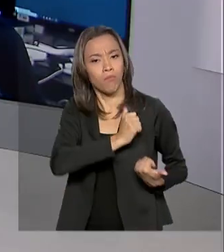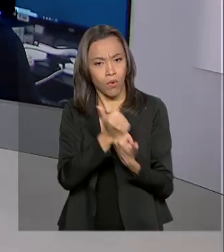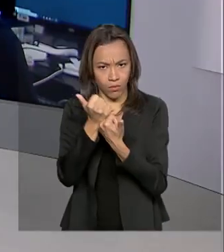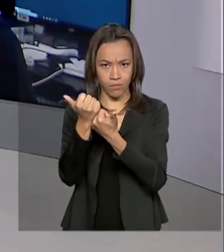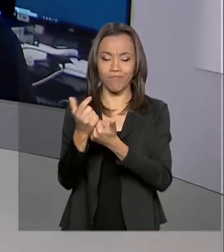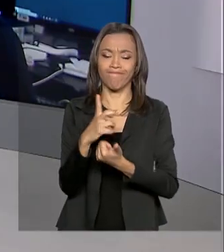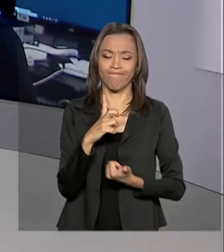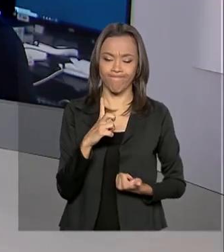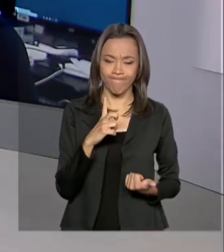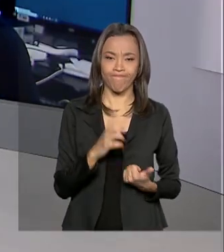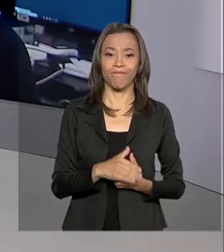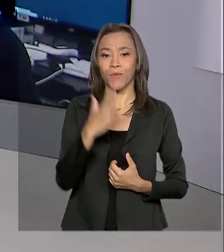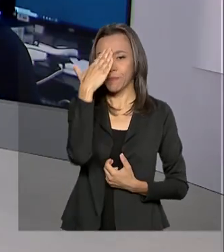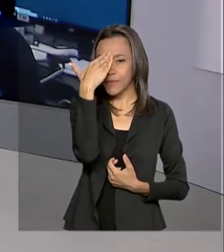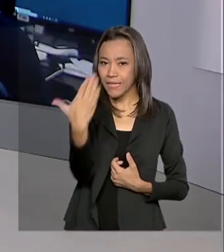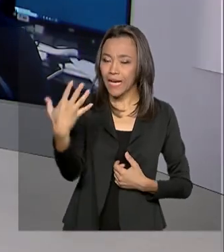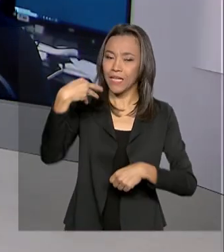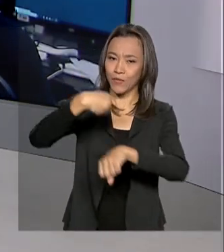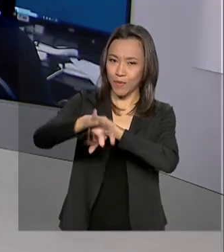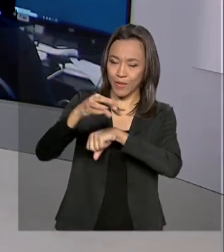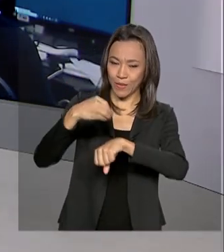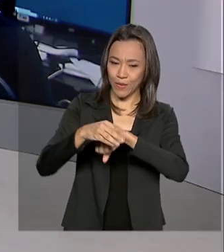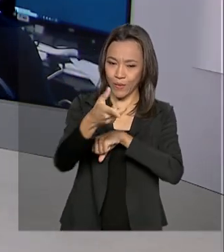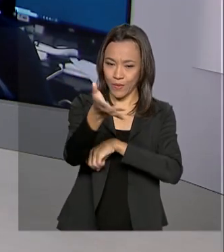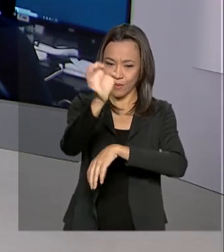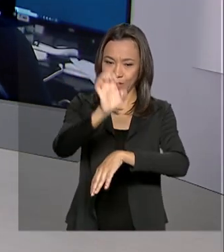Obrigada, Dimas, pelas suas informações ao vivo, direto de São Paulo.